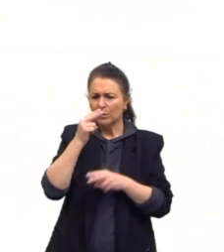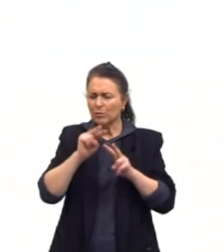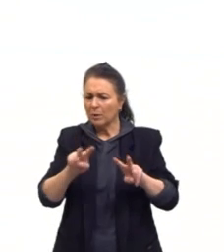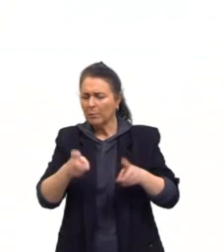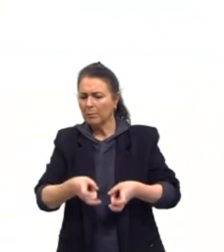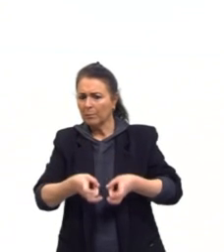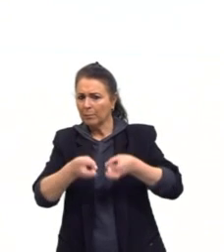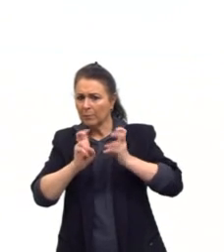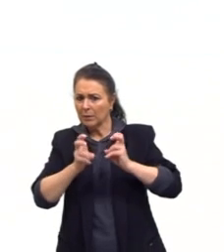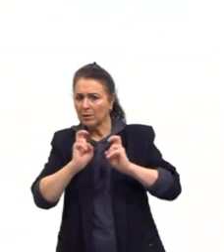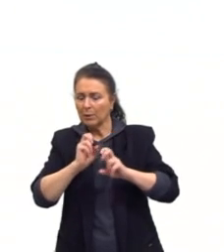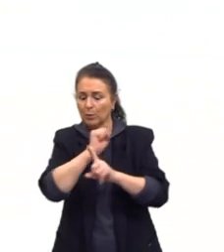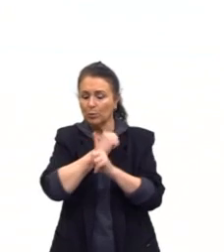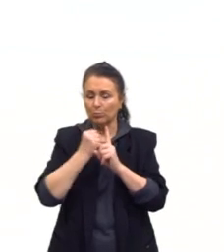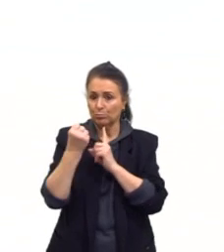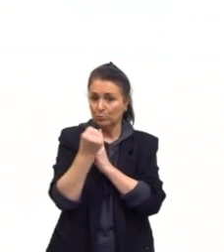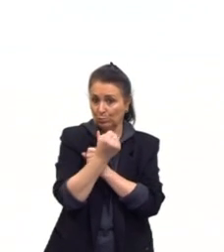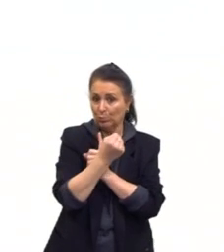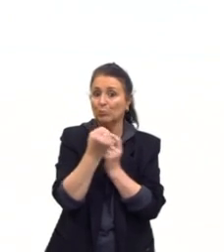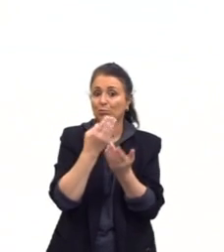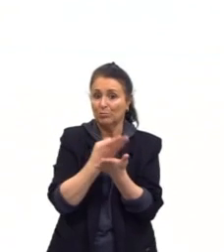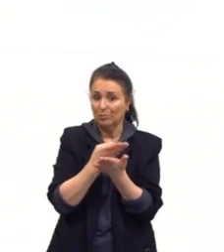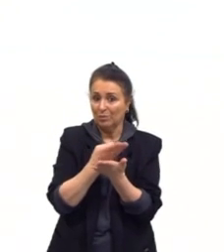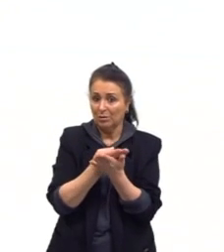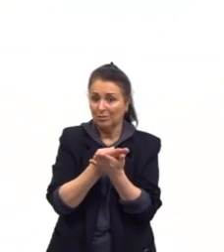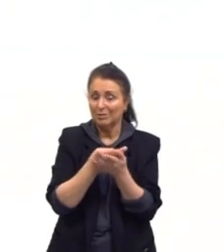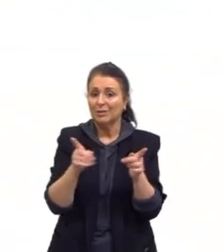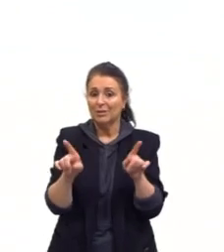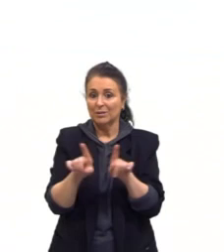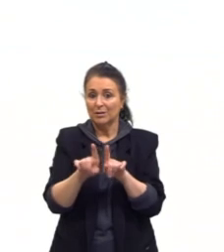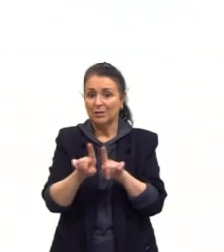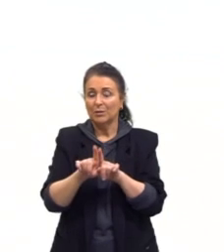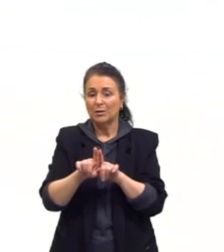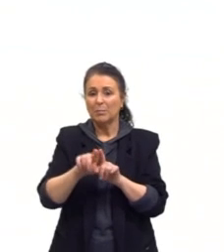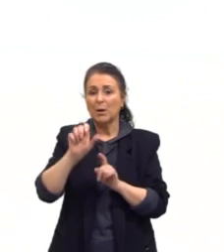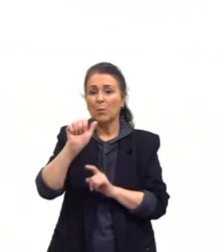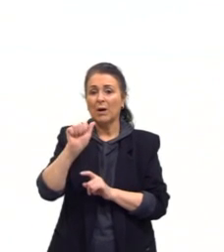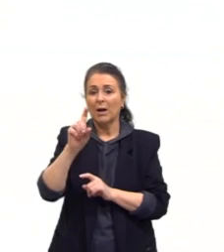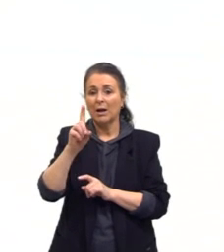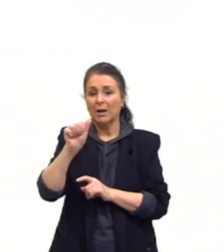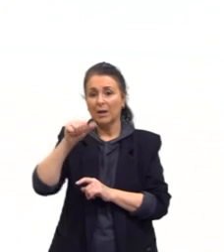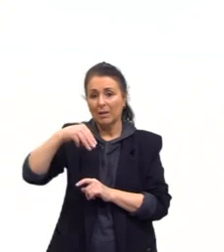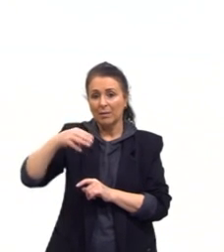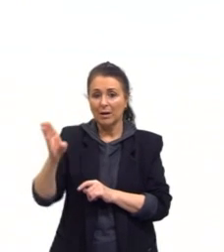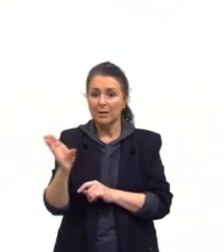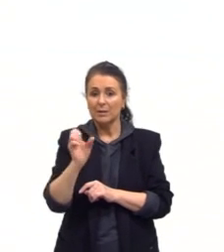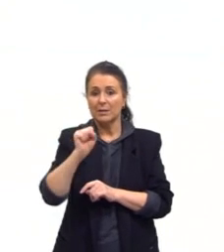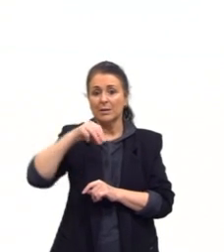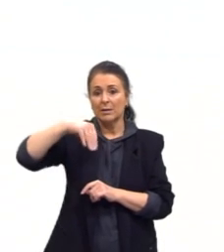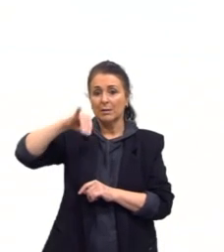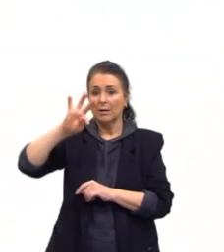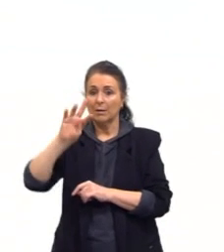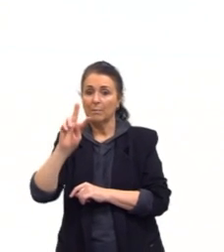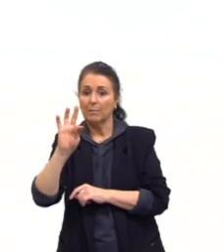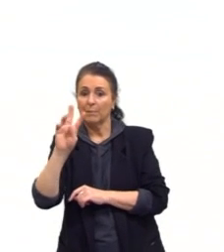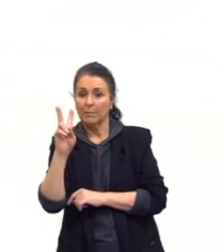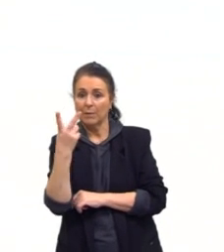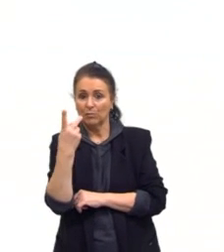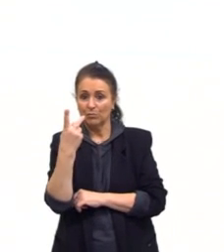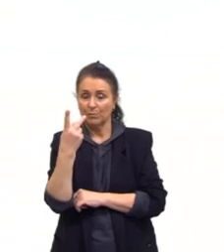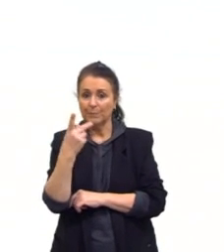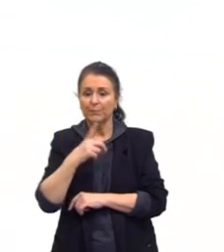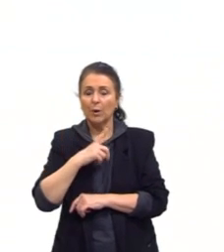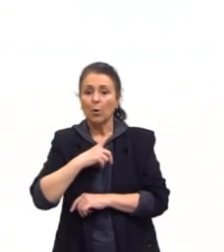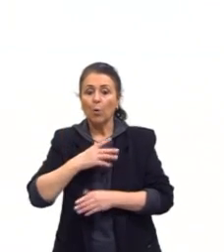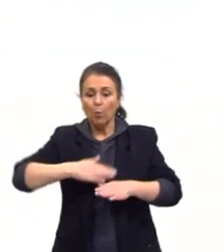em sociologia, né? A Ada Smith deixando o mercado. Então, o mercado acaba se regulando,